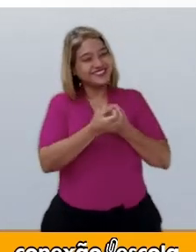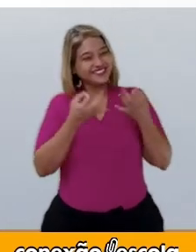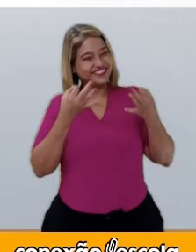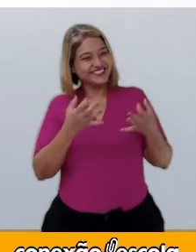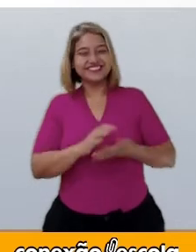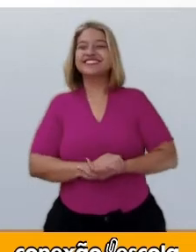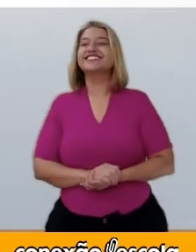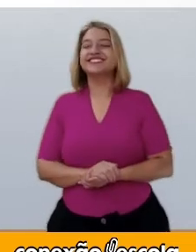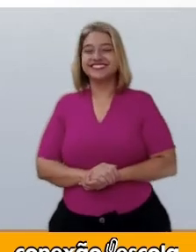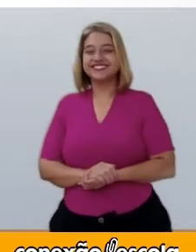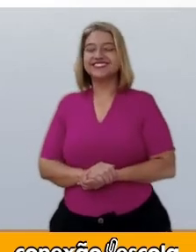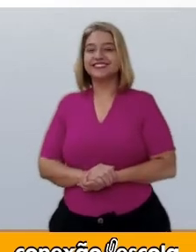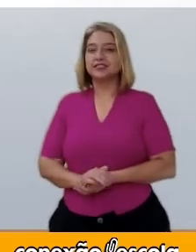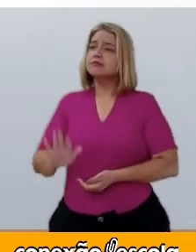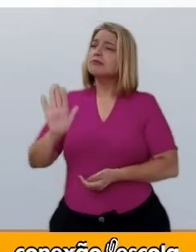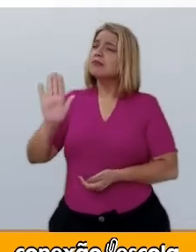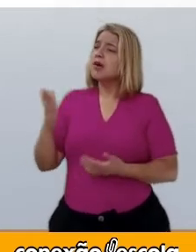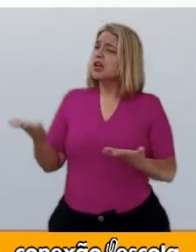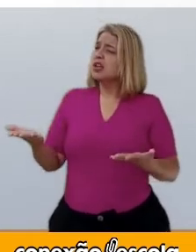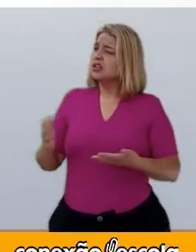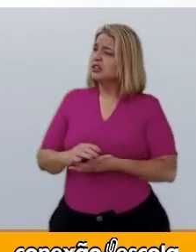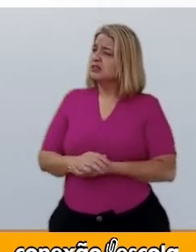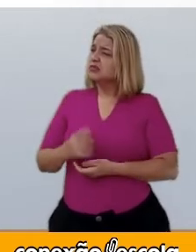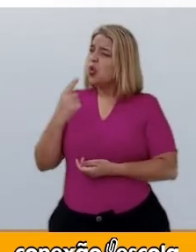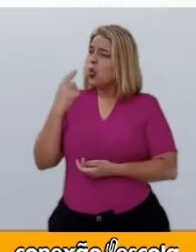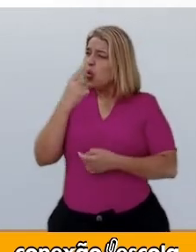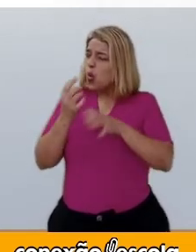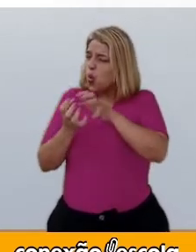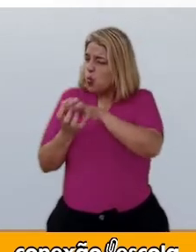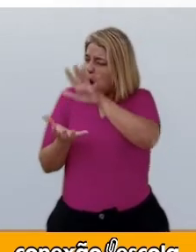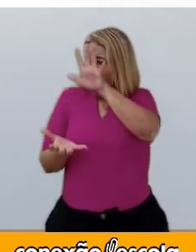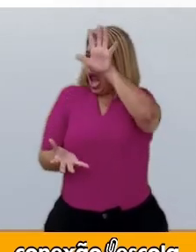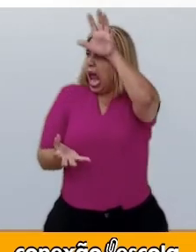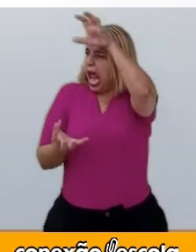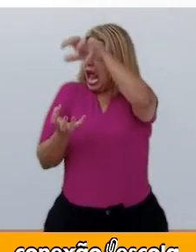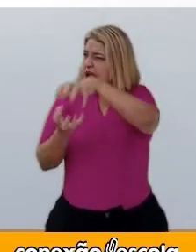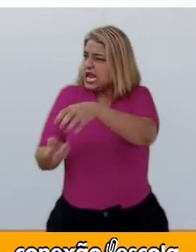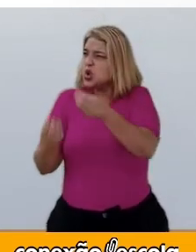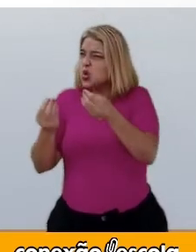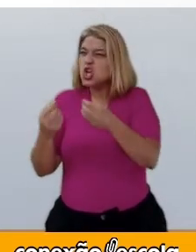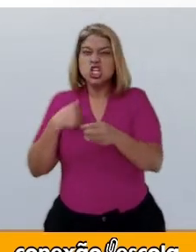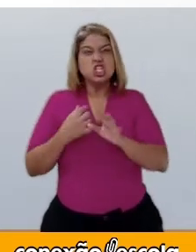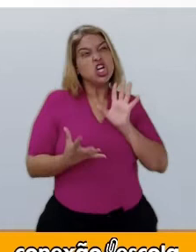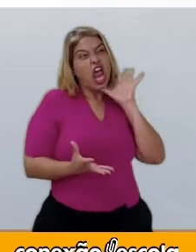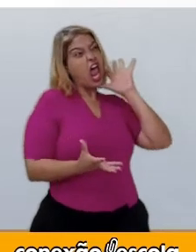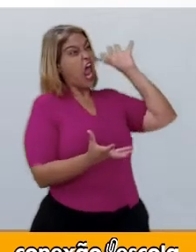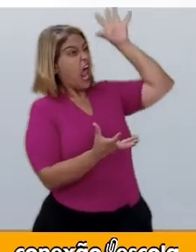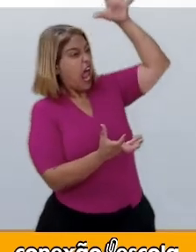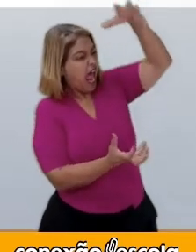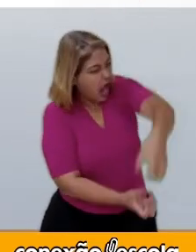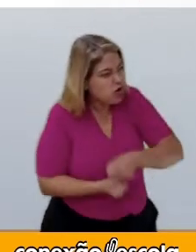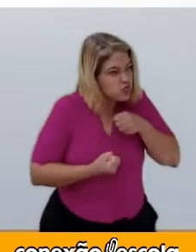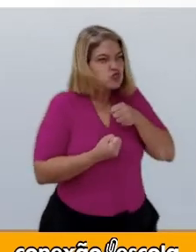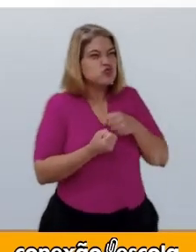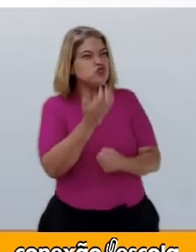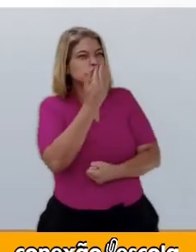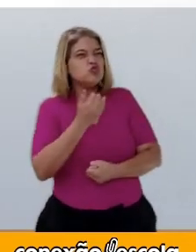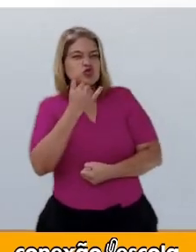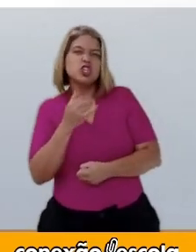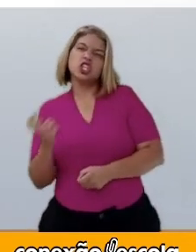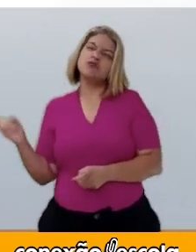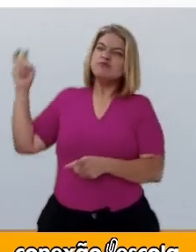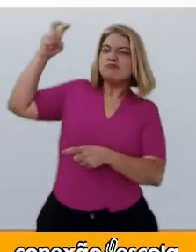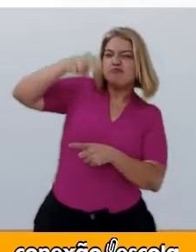Mas, vovó, que boca enorme é essa? É para te devorar. O lobo